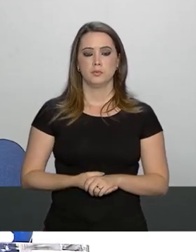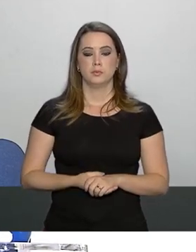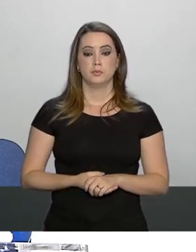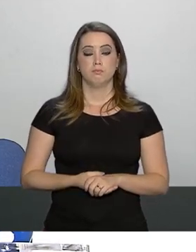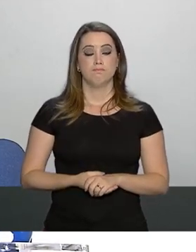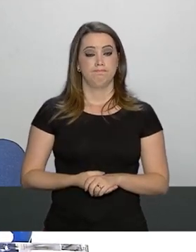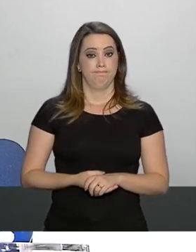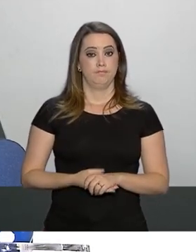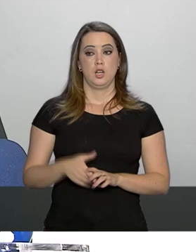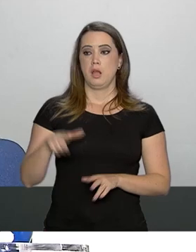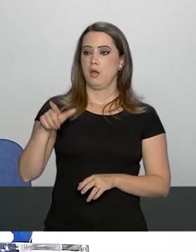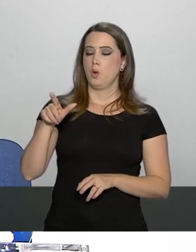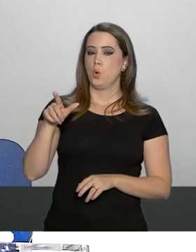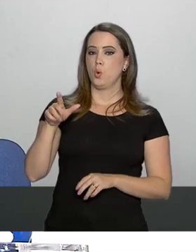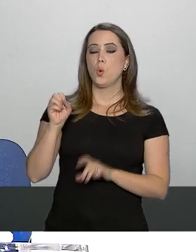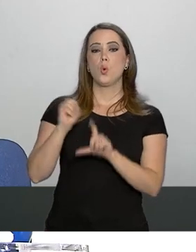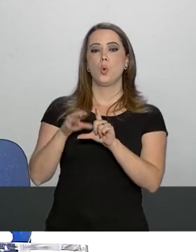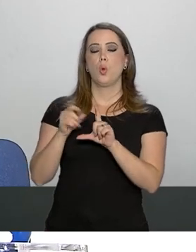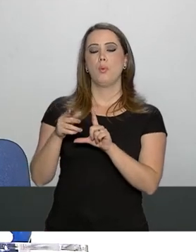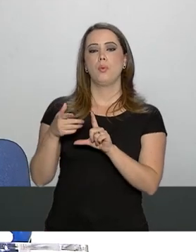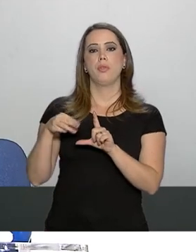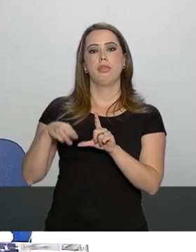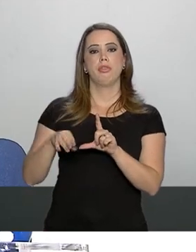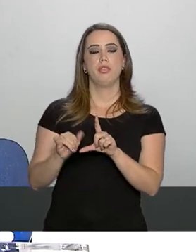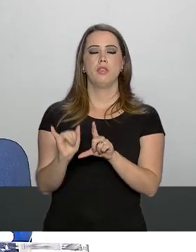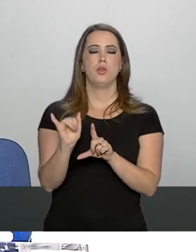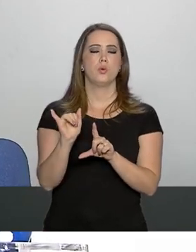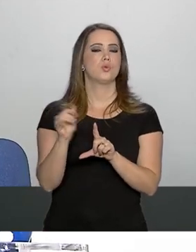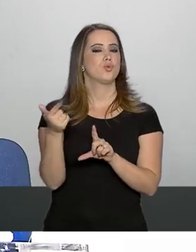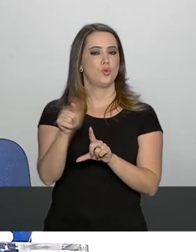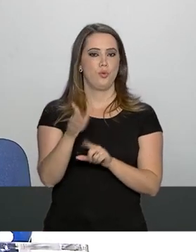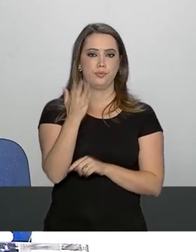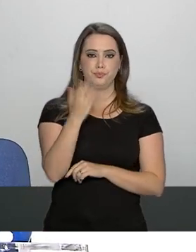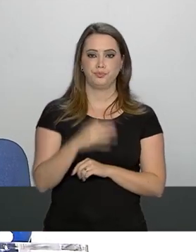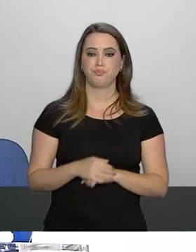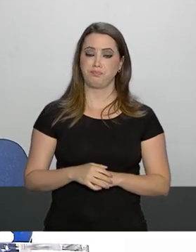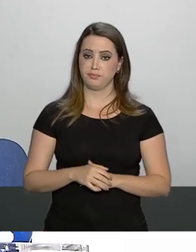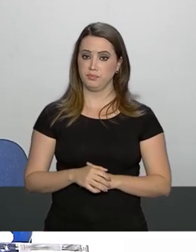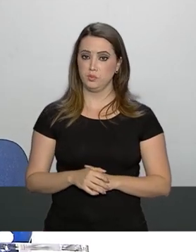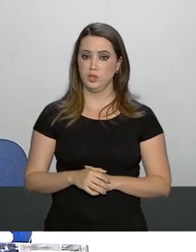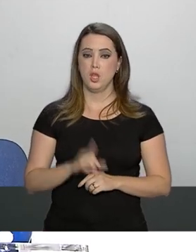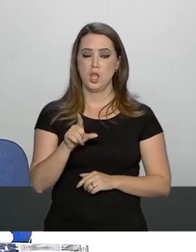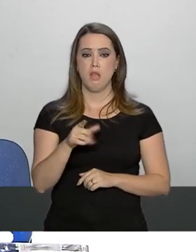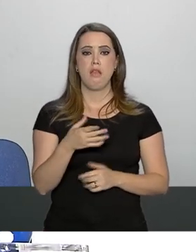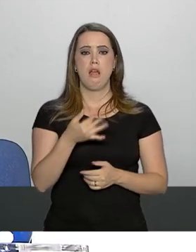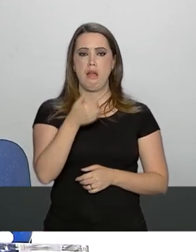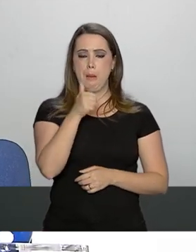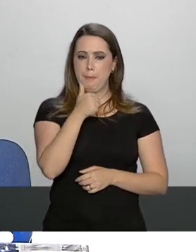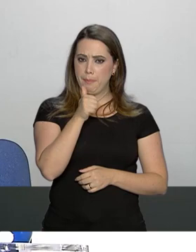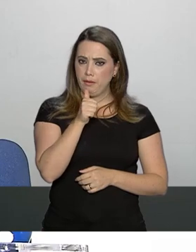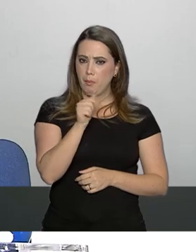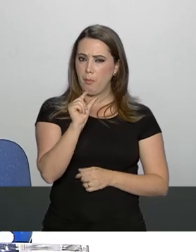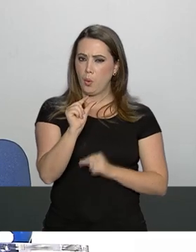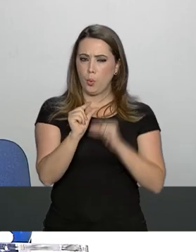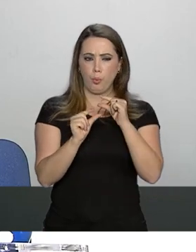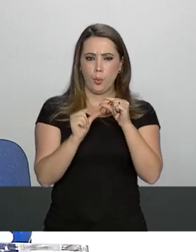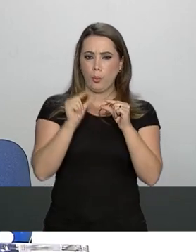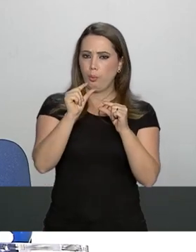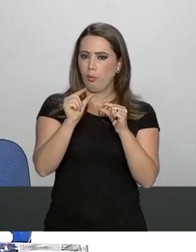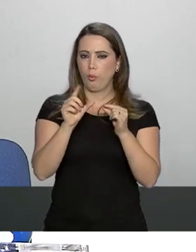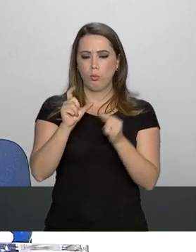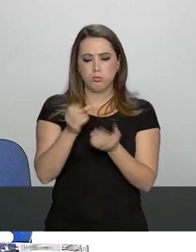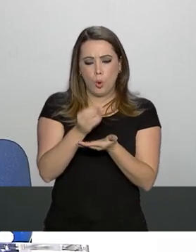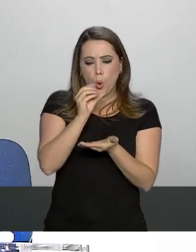Porta-voz, Gabriela Bride da Globo News de novo. A ingestão de líquidos continua naquele esquema de pequenos copinhos e os médicos observam como ele se